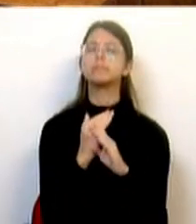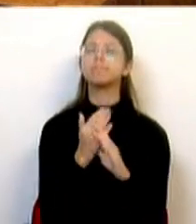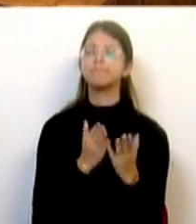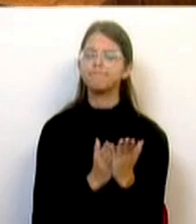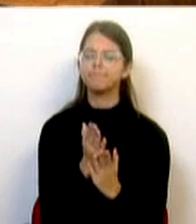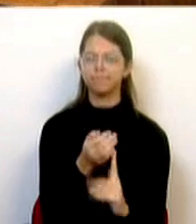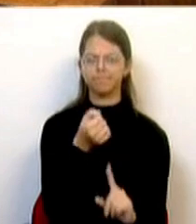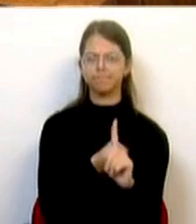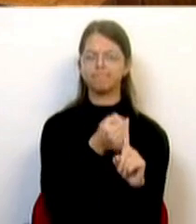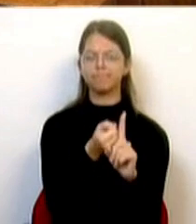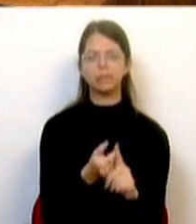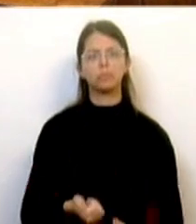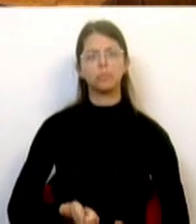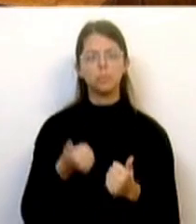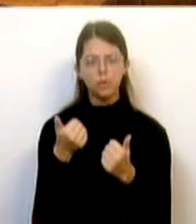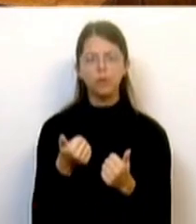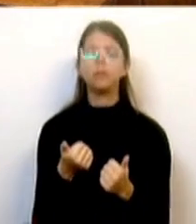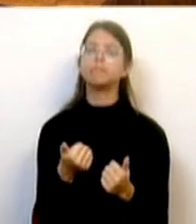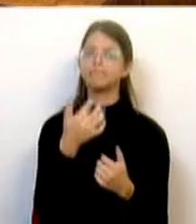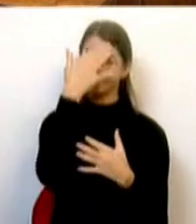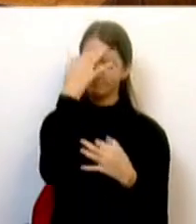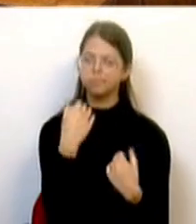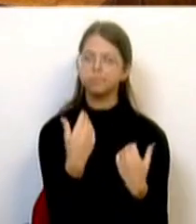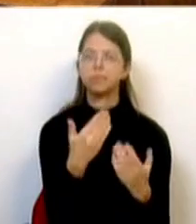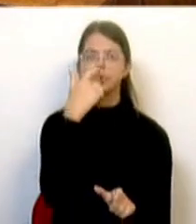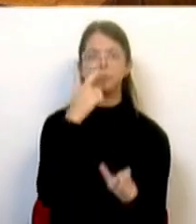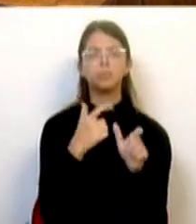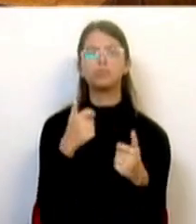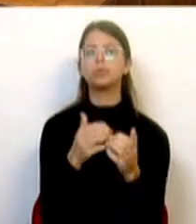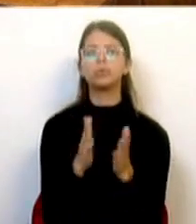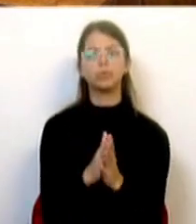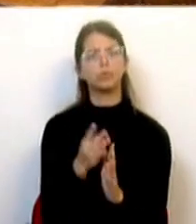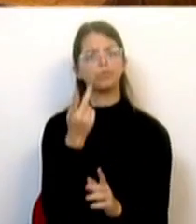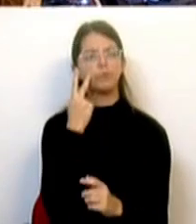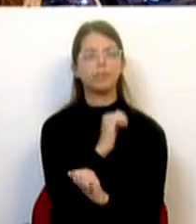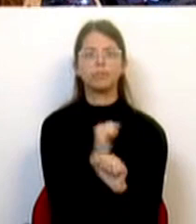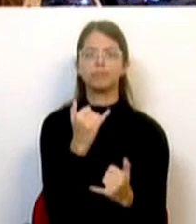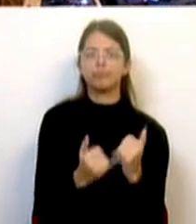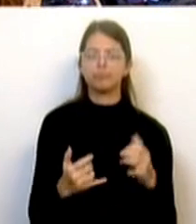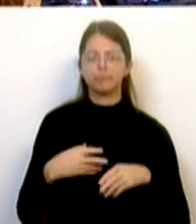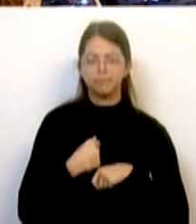melhorar e dignificar a vida de todos aqueles que deram a vida por nós. Muito obrigada.